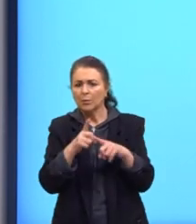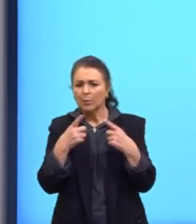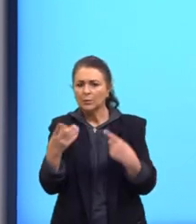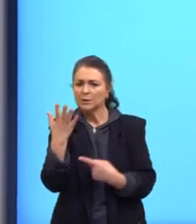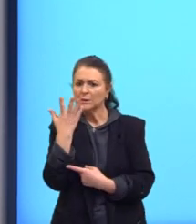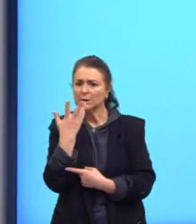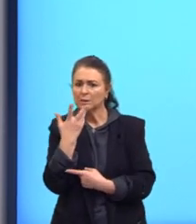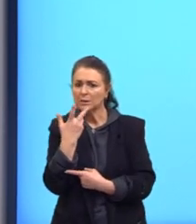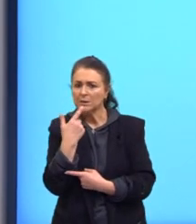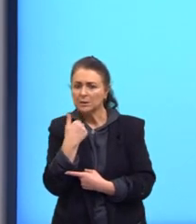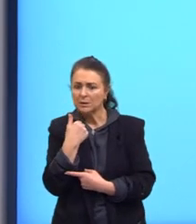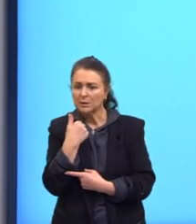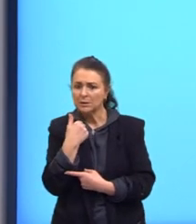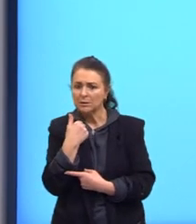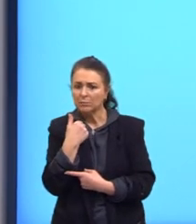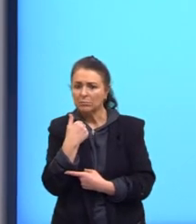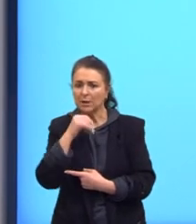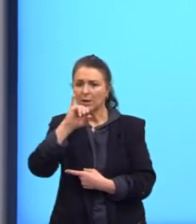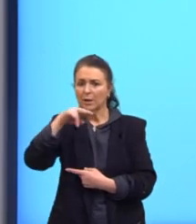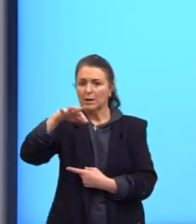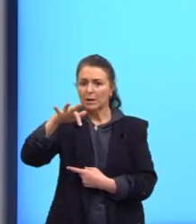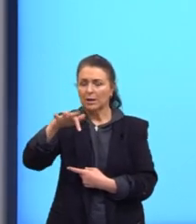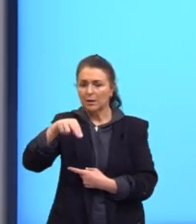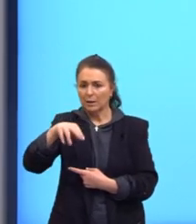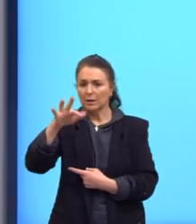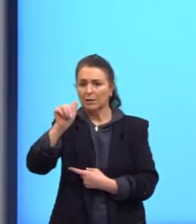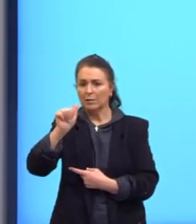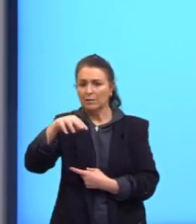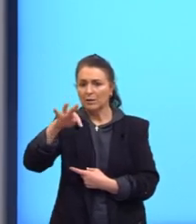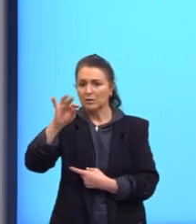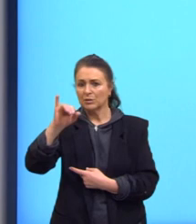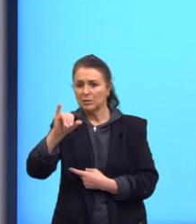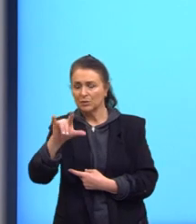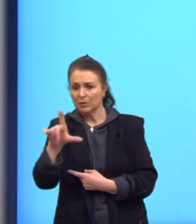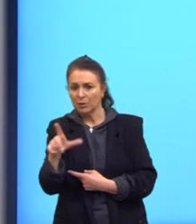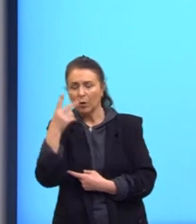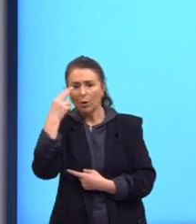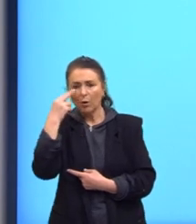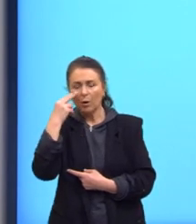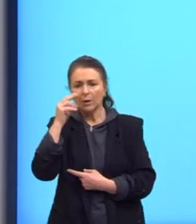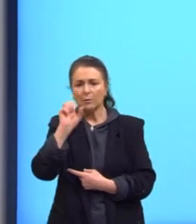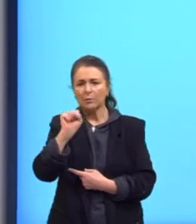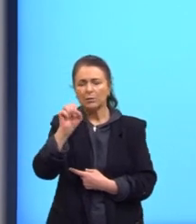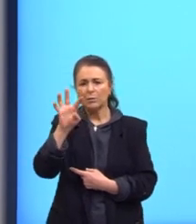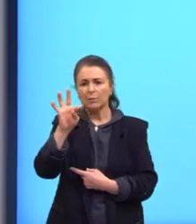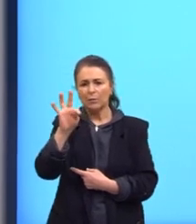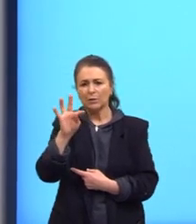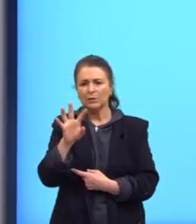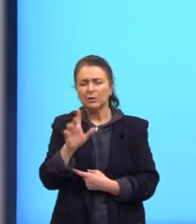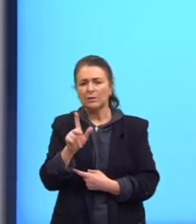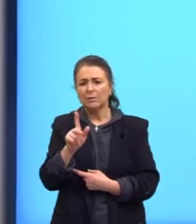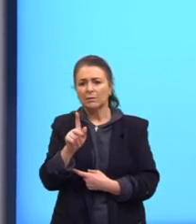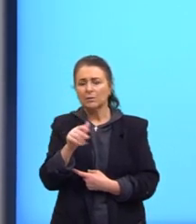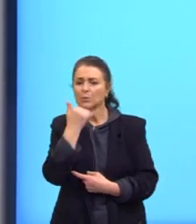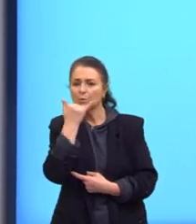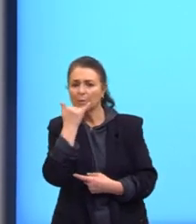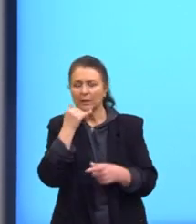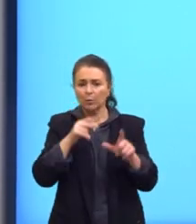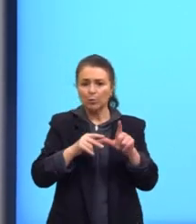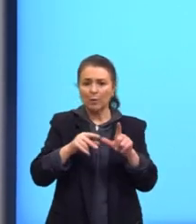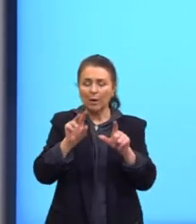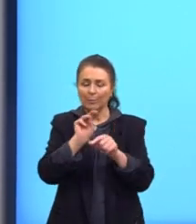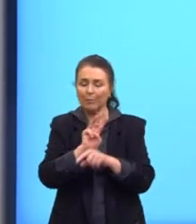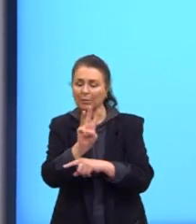vocês não conhecem, corre lá e escuta. Escuta no Spotify, no YouTube, mas escuta. Porque é uma